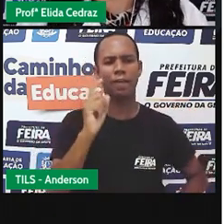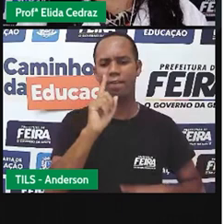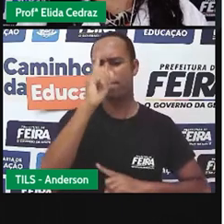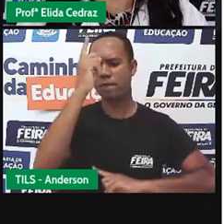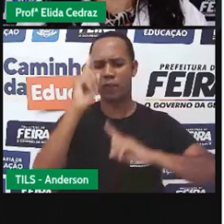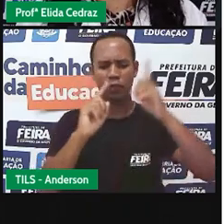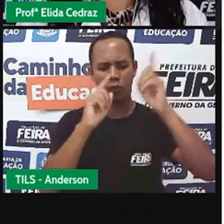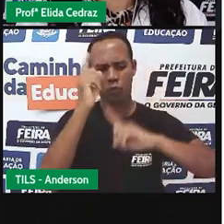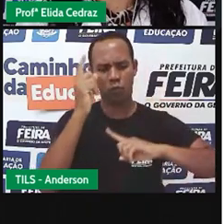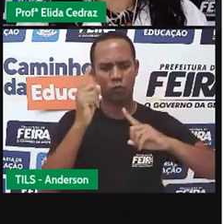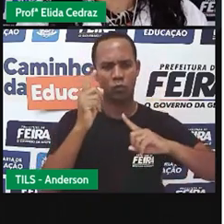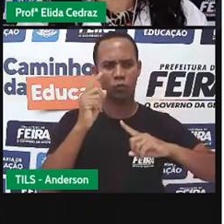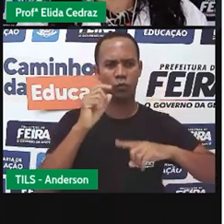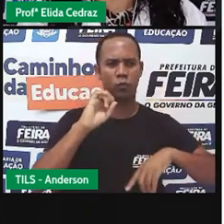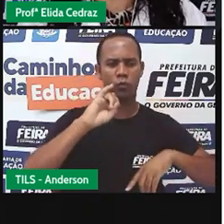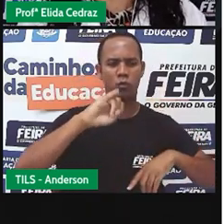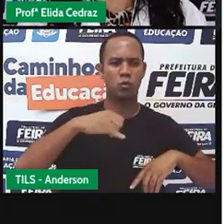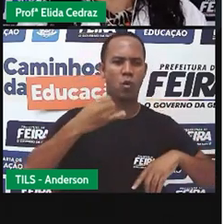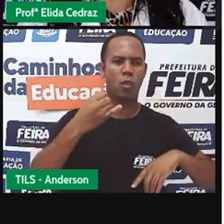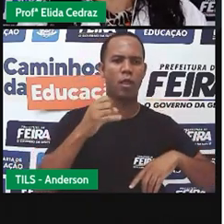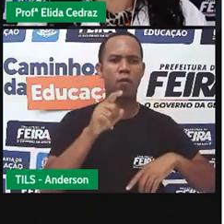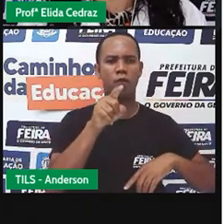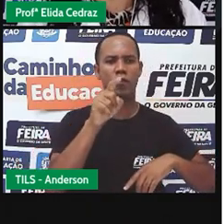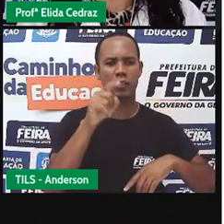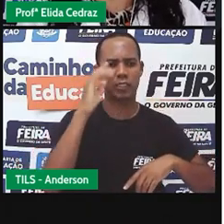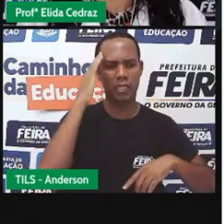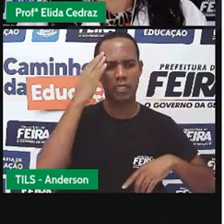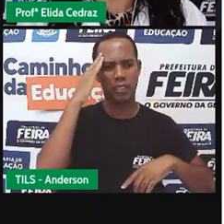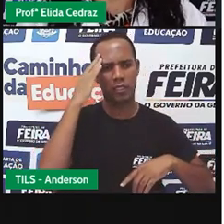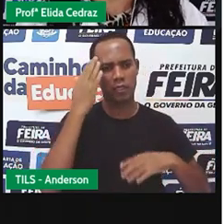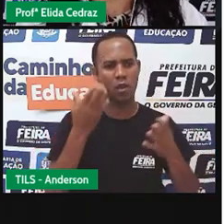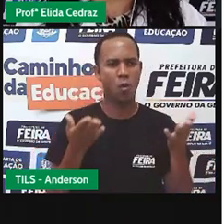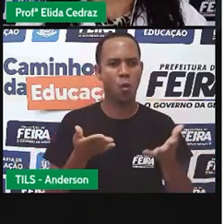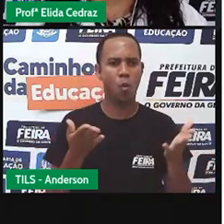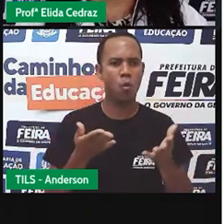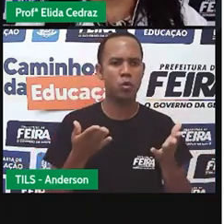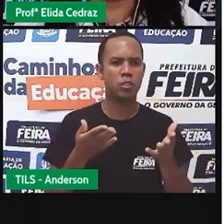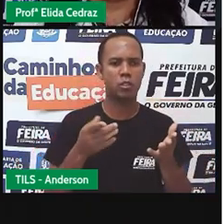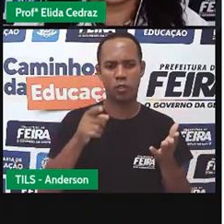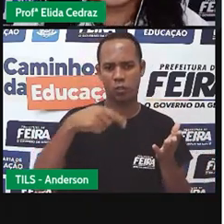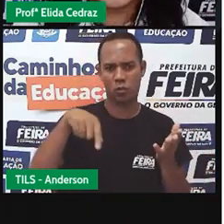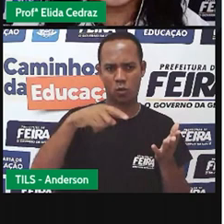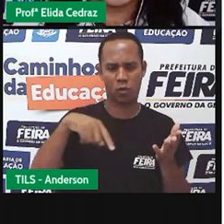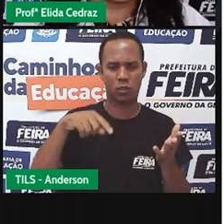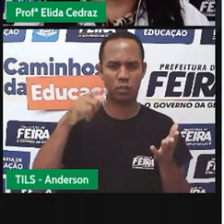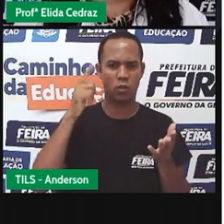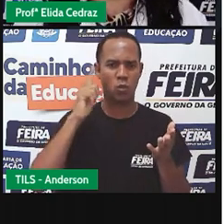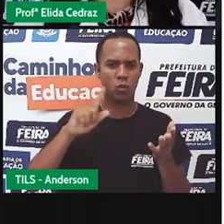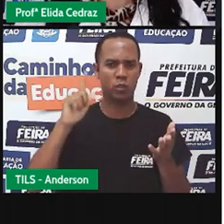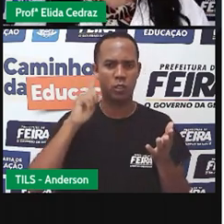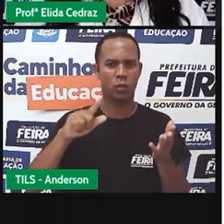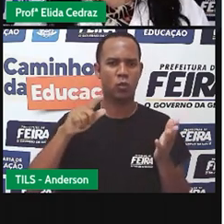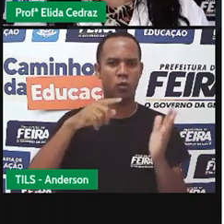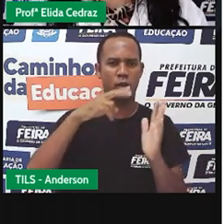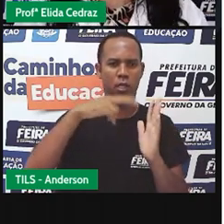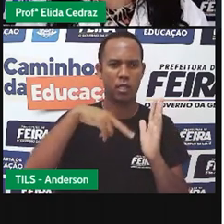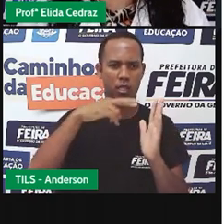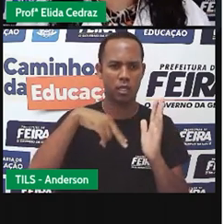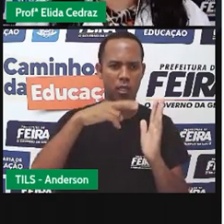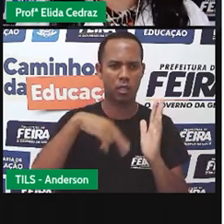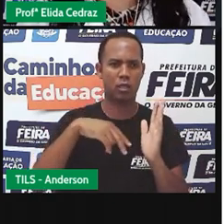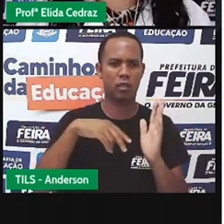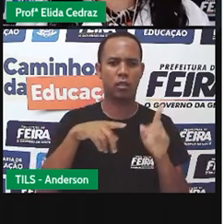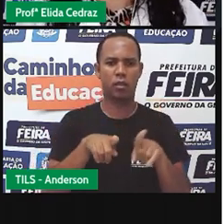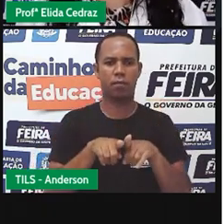fez um resuminho para você entender mais ou menos como é que hoje nós conseguimos acessar a leitura em um jornal.